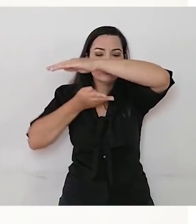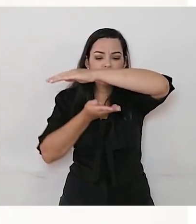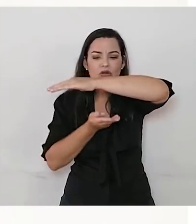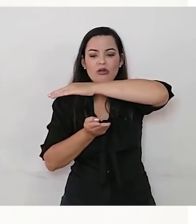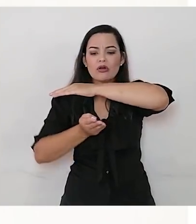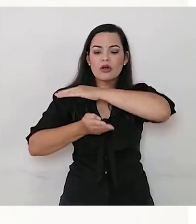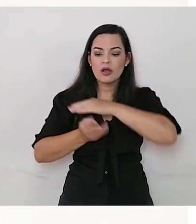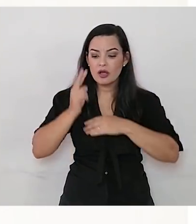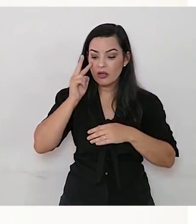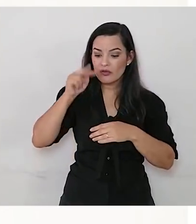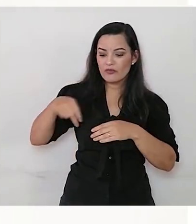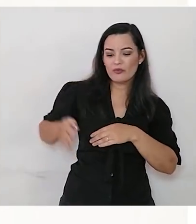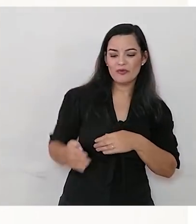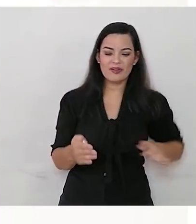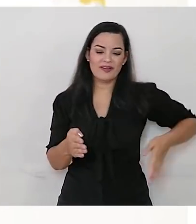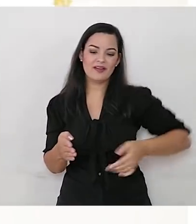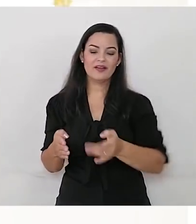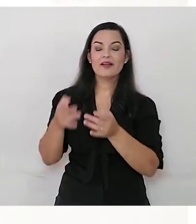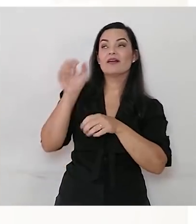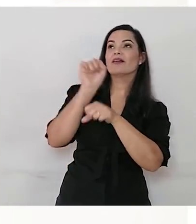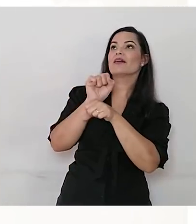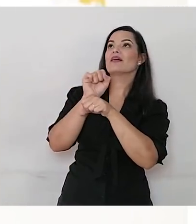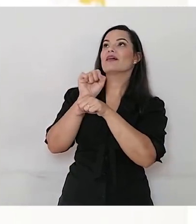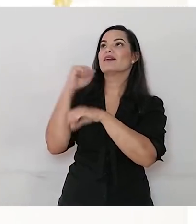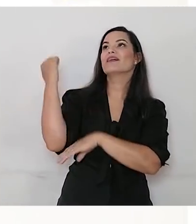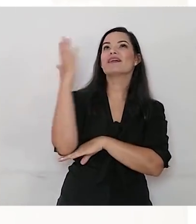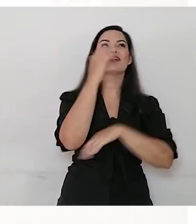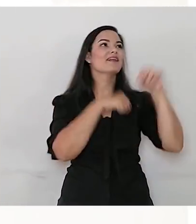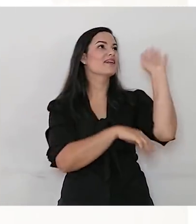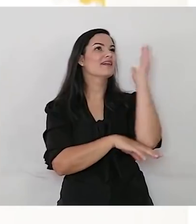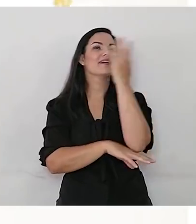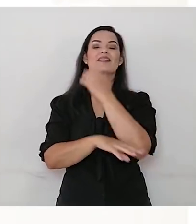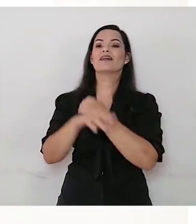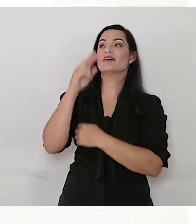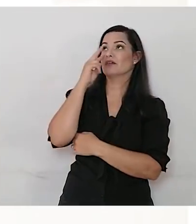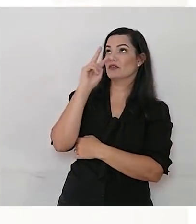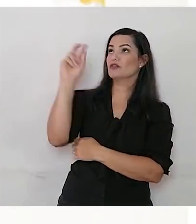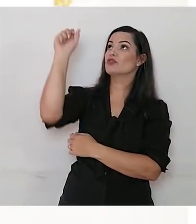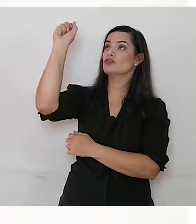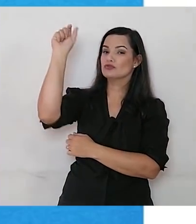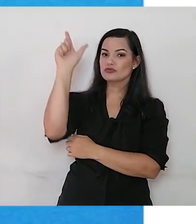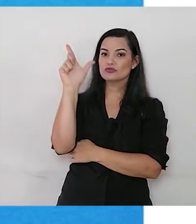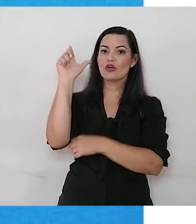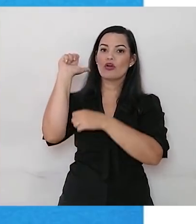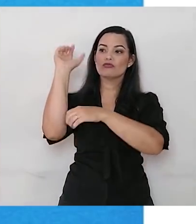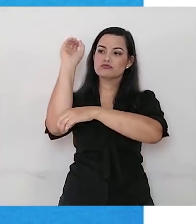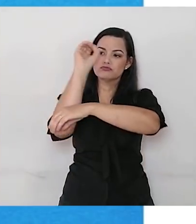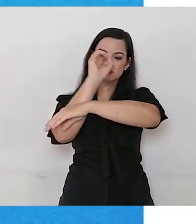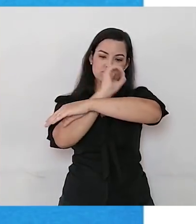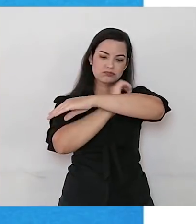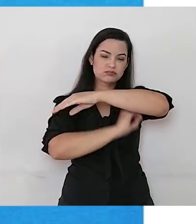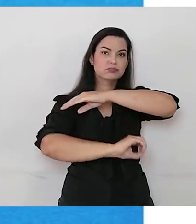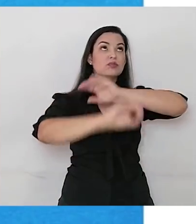Parou para admirar a natureza e nem viu o tempo passar. Viu o sol se esconder e o